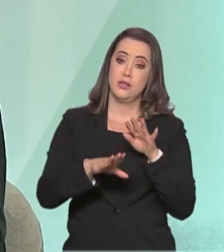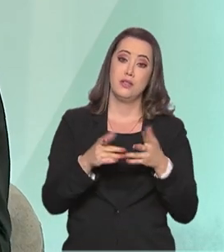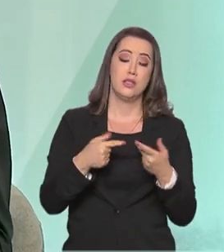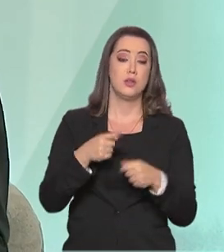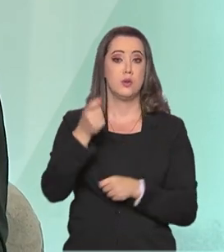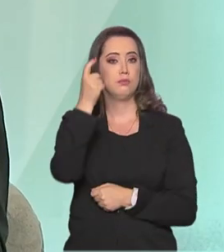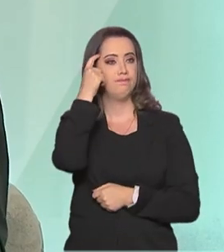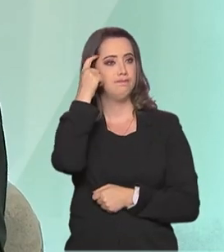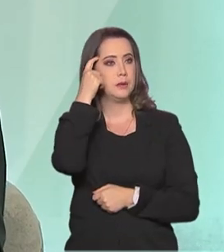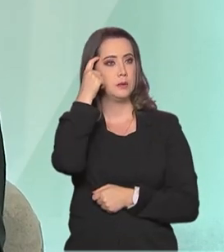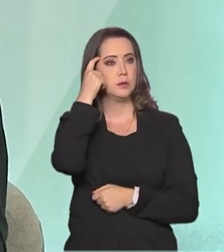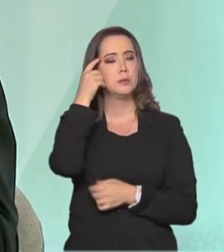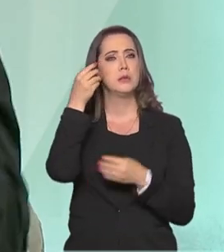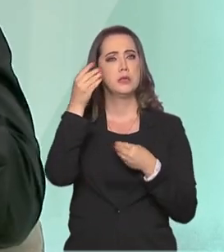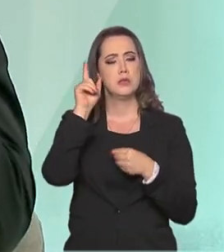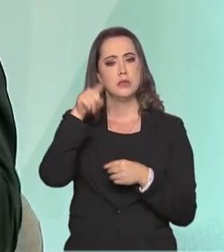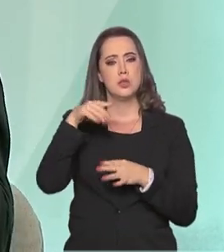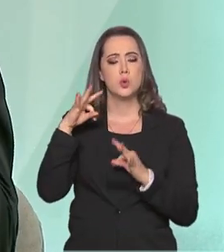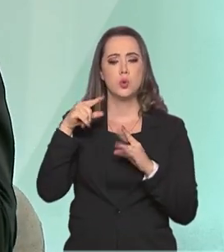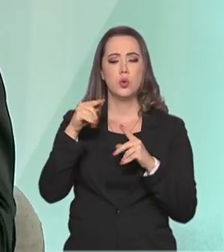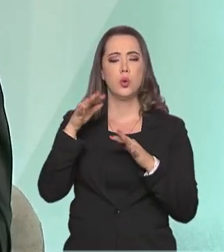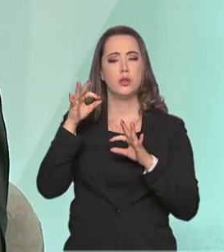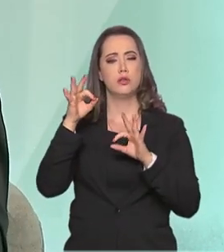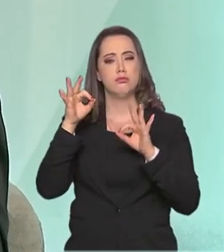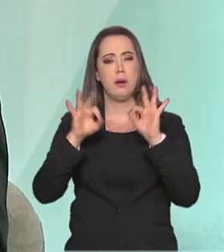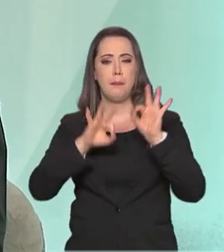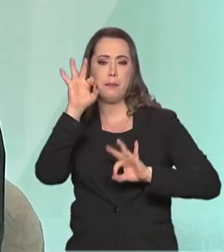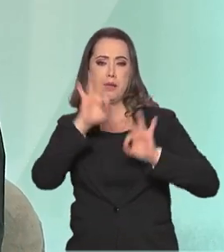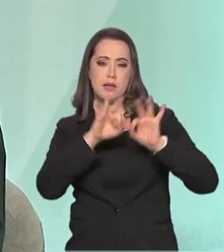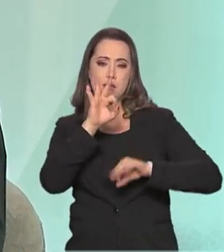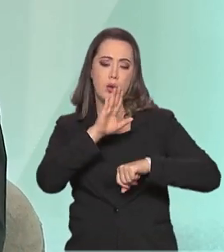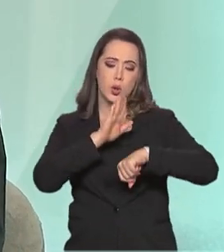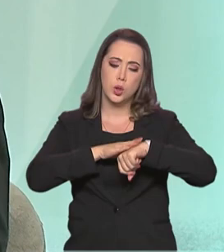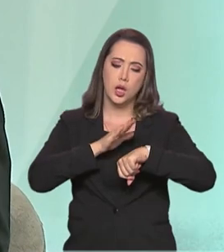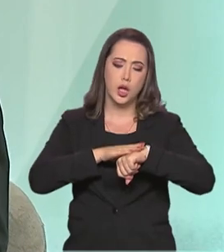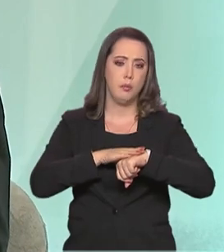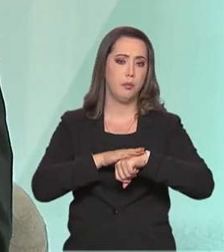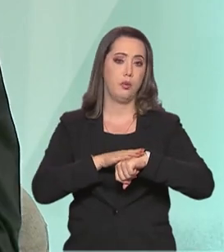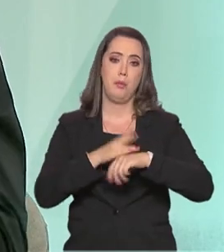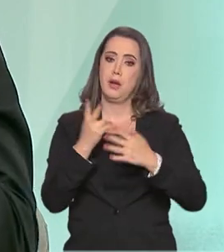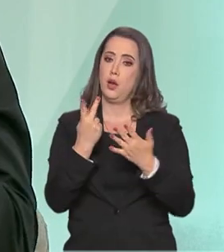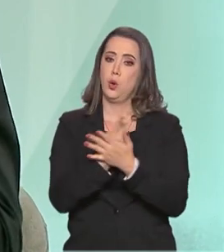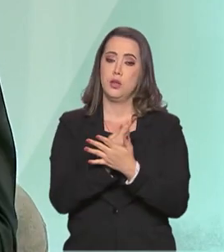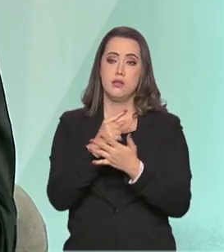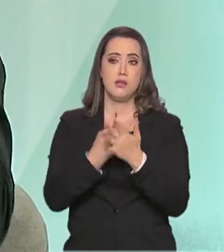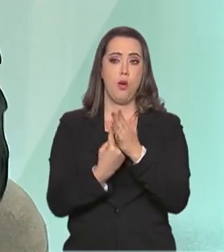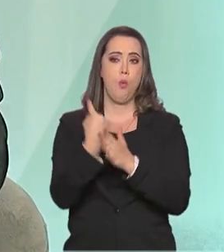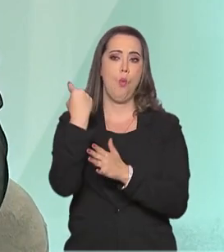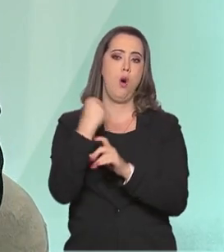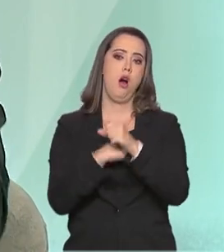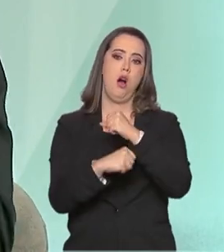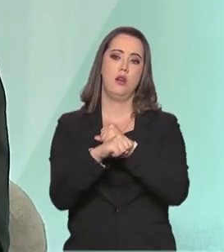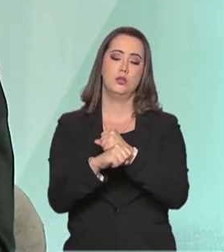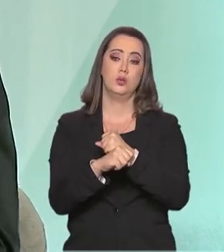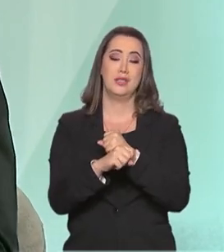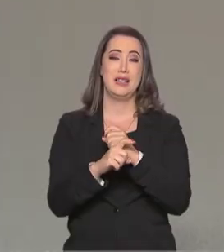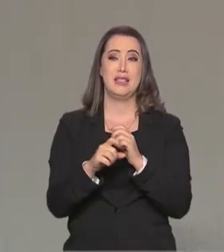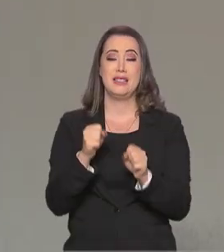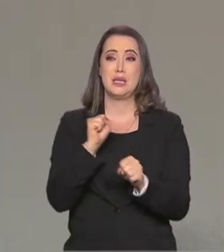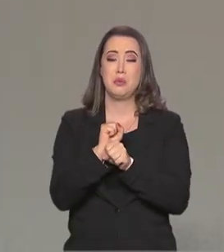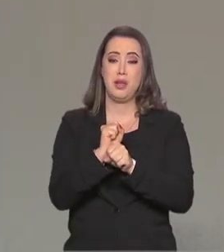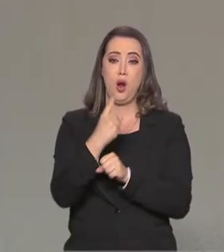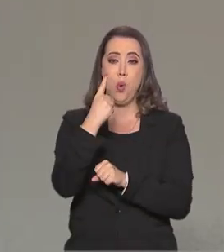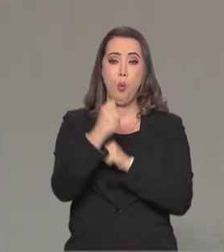já tinham na sua mente, em todo o seu schedule, assim, toda a sua preparação para o ano passado. E aí você muda, é transferido um ano